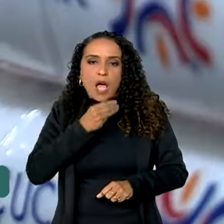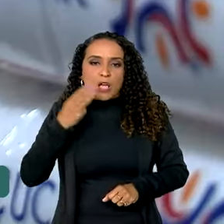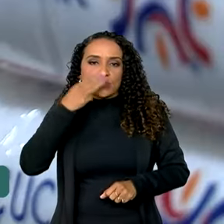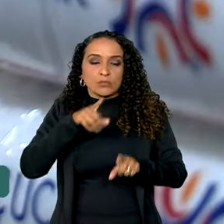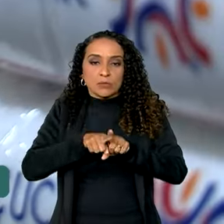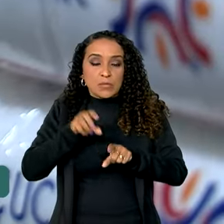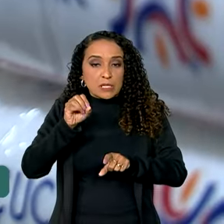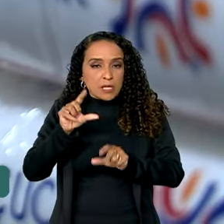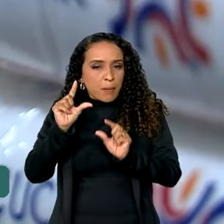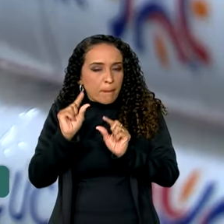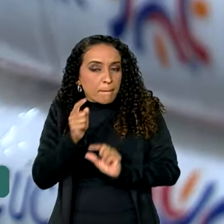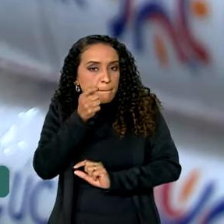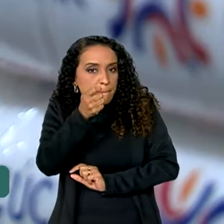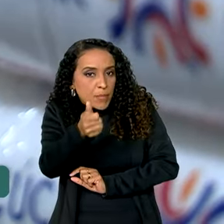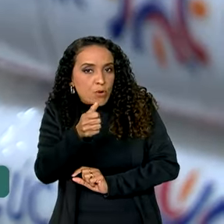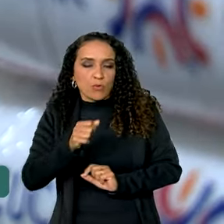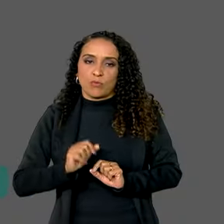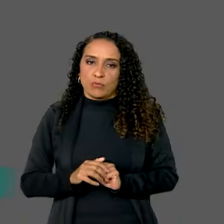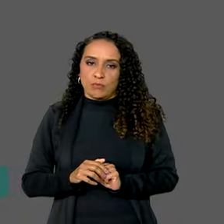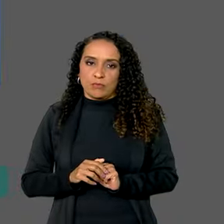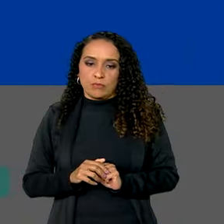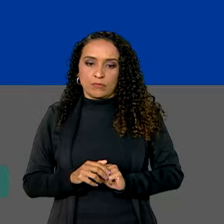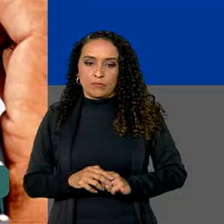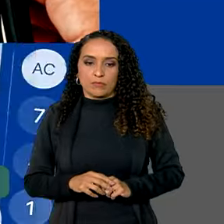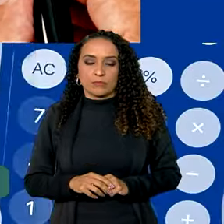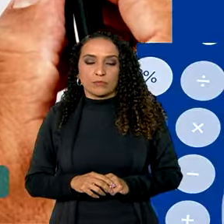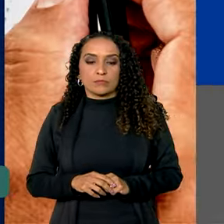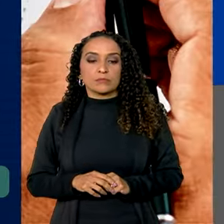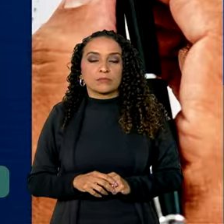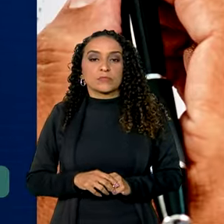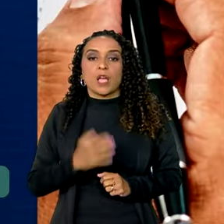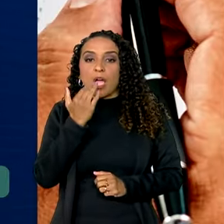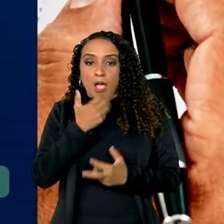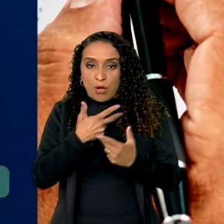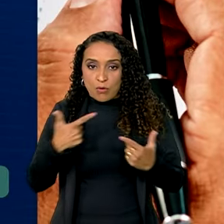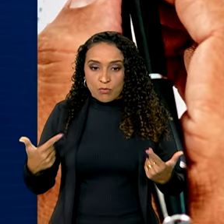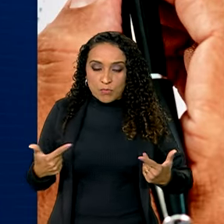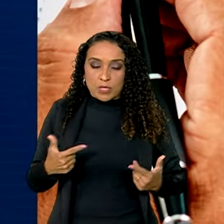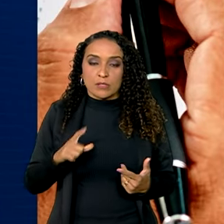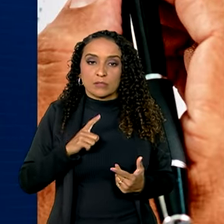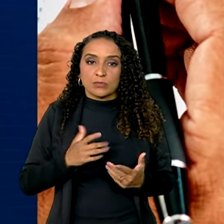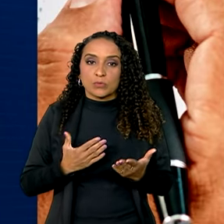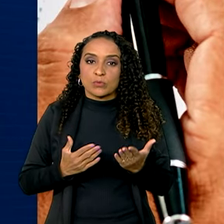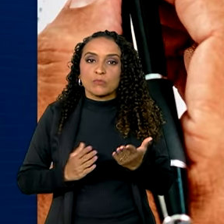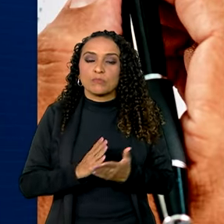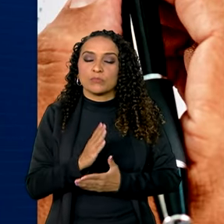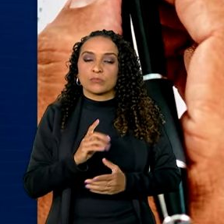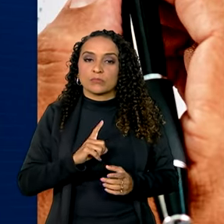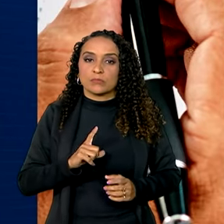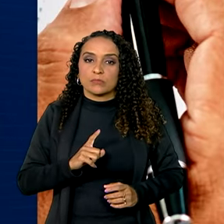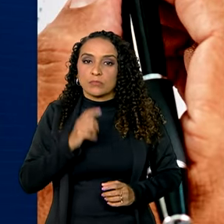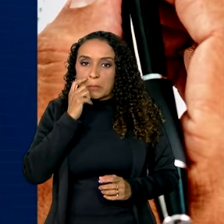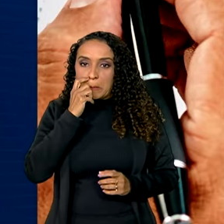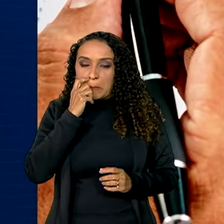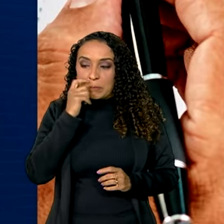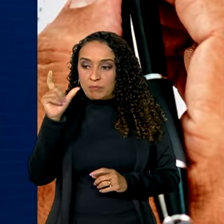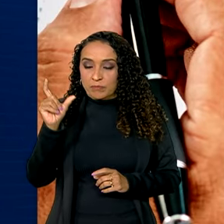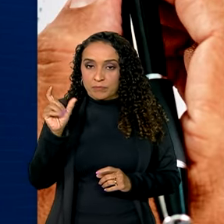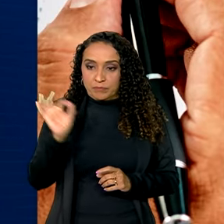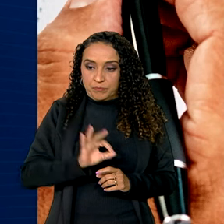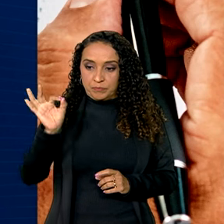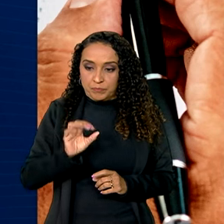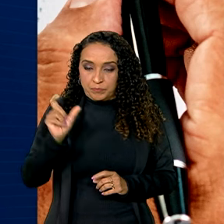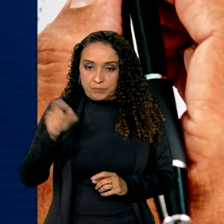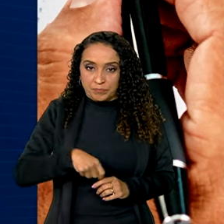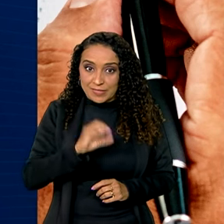desde que em pequenas quantidades. Entre os alimentos que passarão a ter as alíquotas de impostos reduzidas a